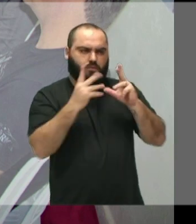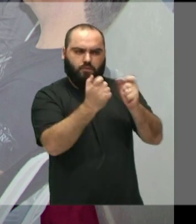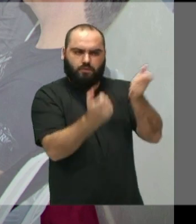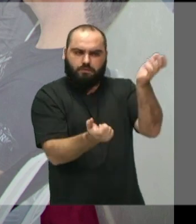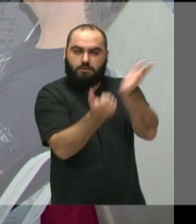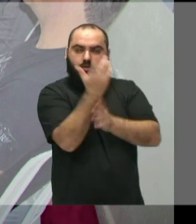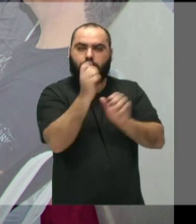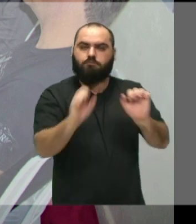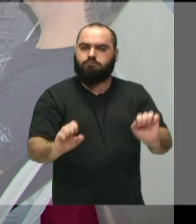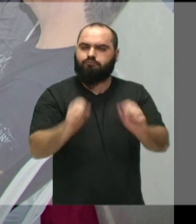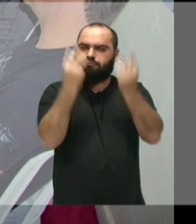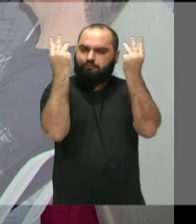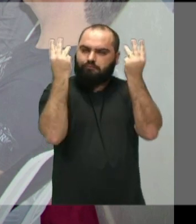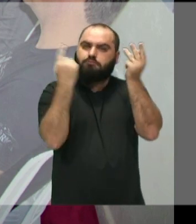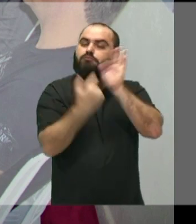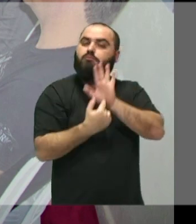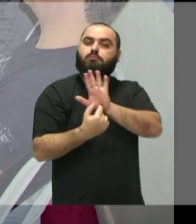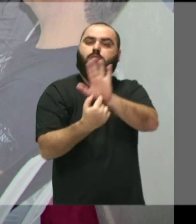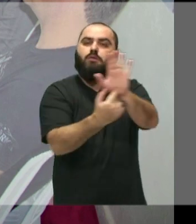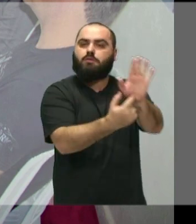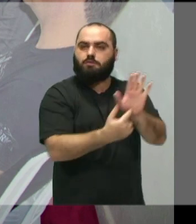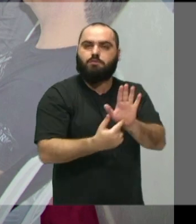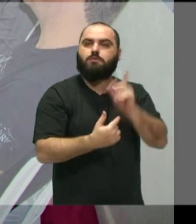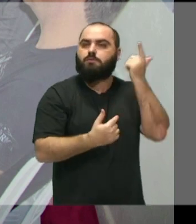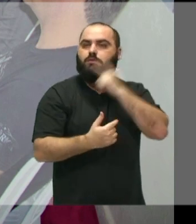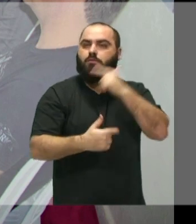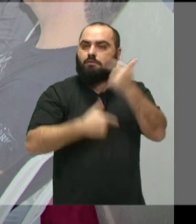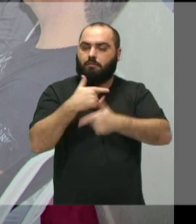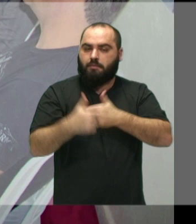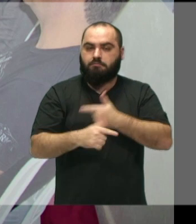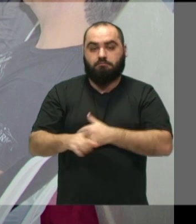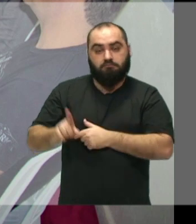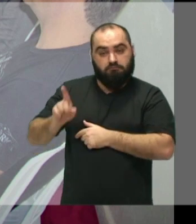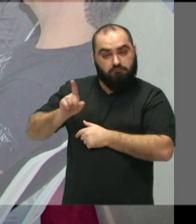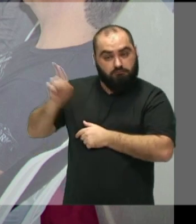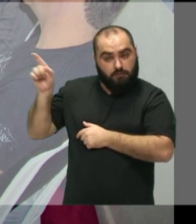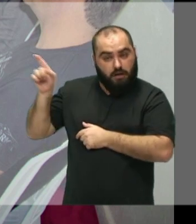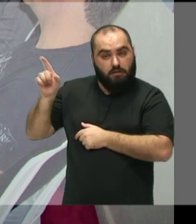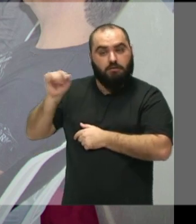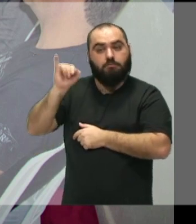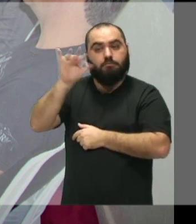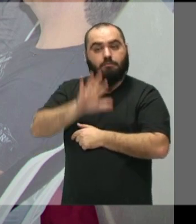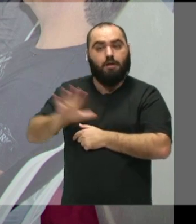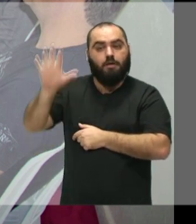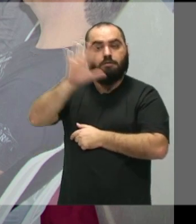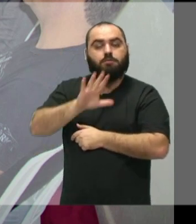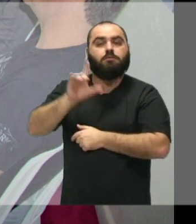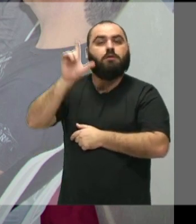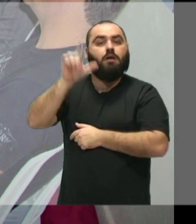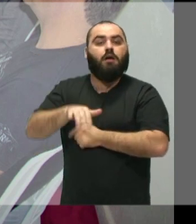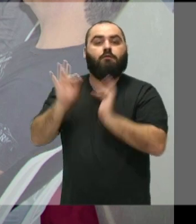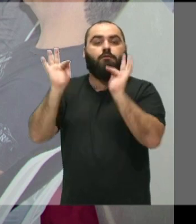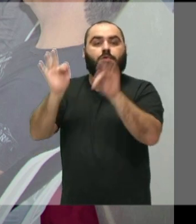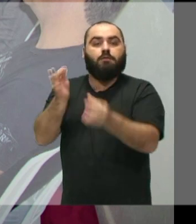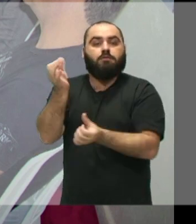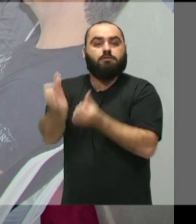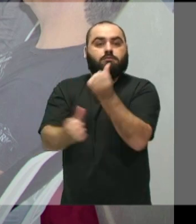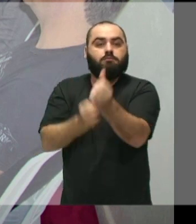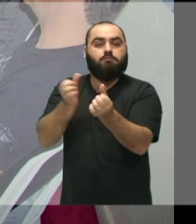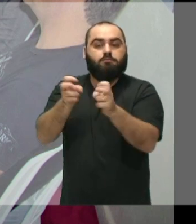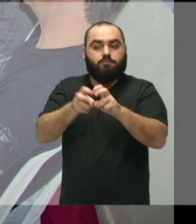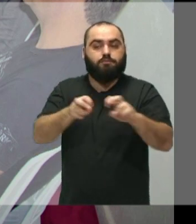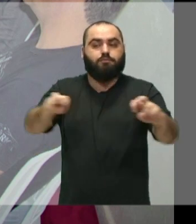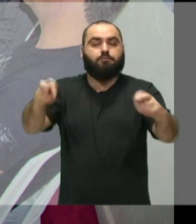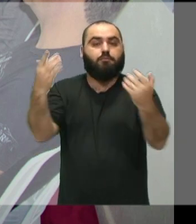do show para ele apresentar, para ele sair com o trabalho pronto. Essa imagem aí, todo final de semestre os alunos passam por uma banca